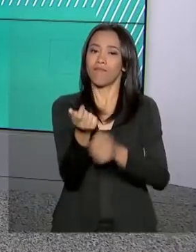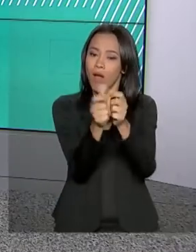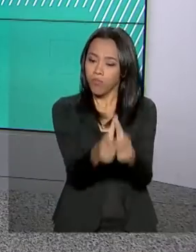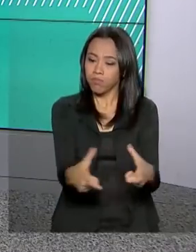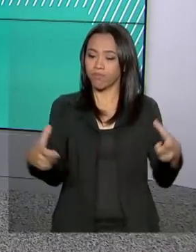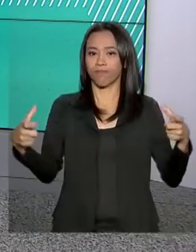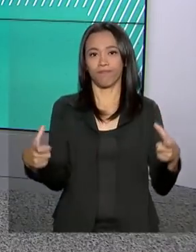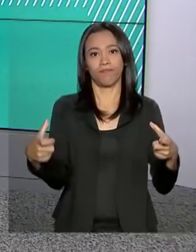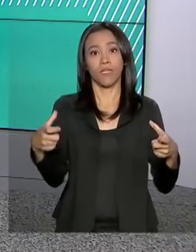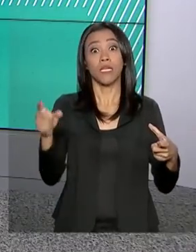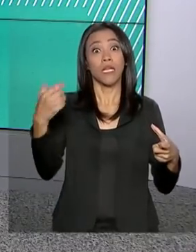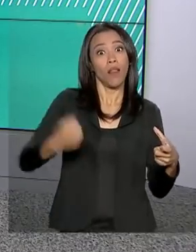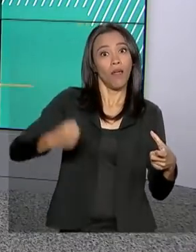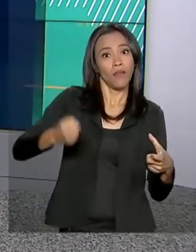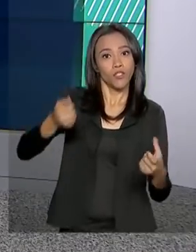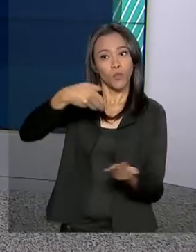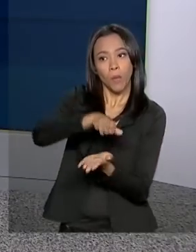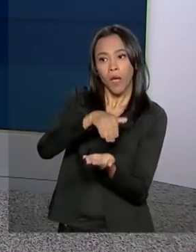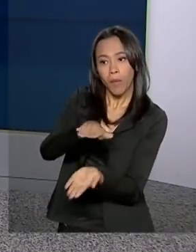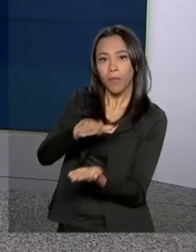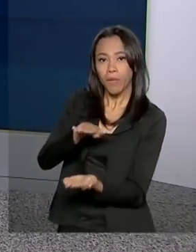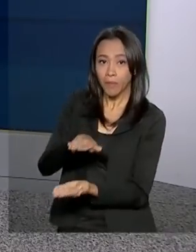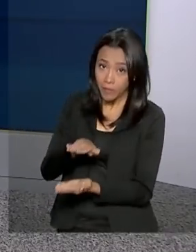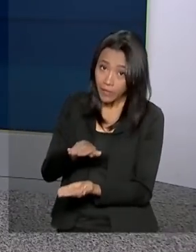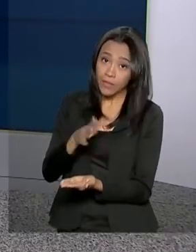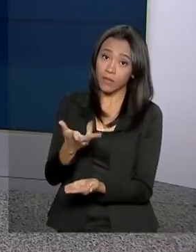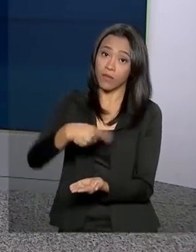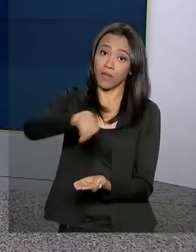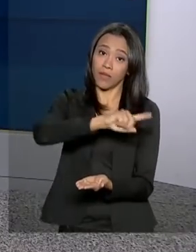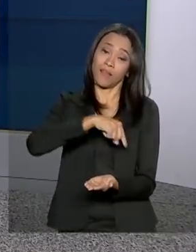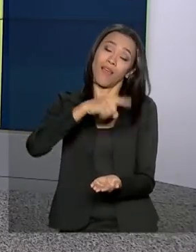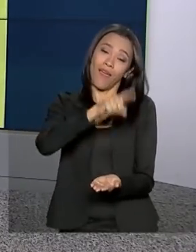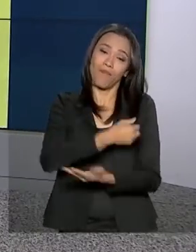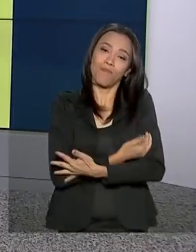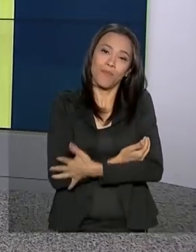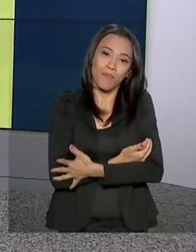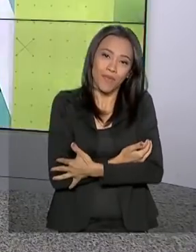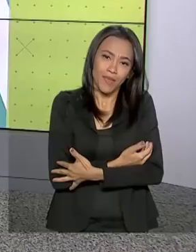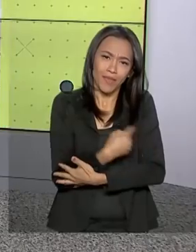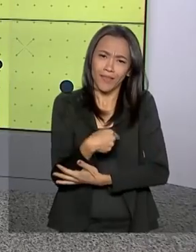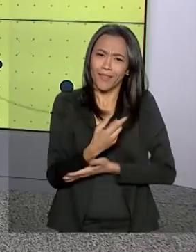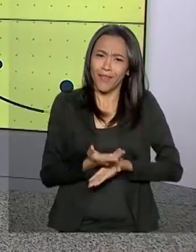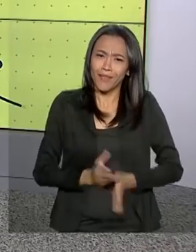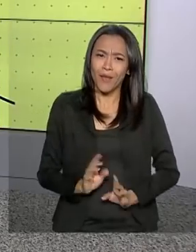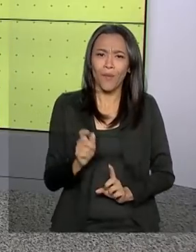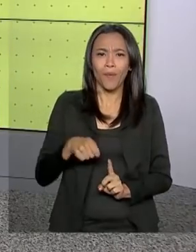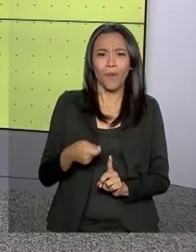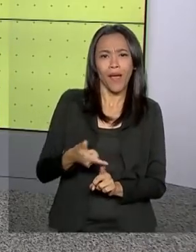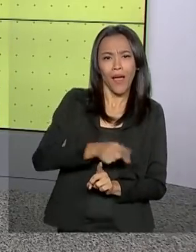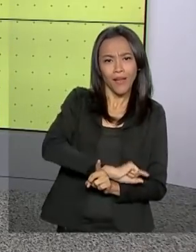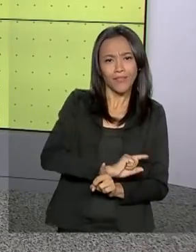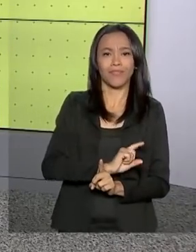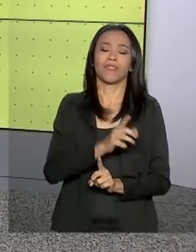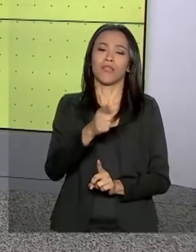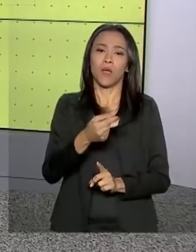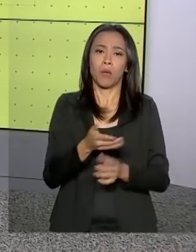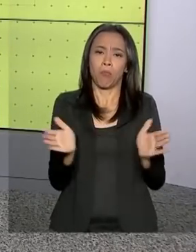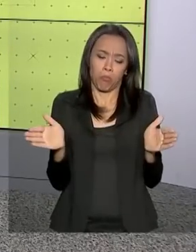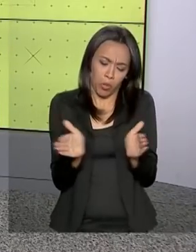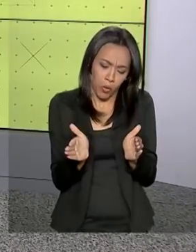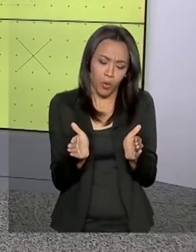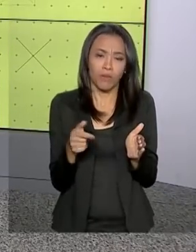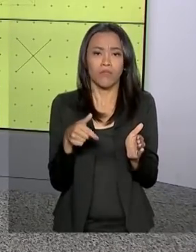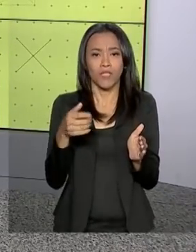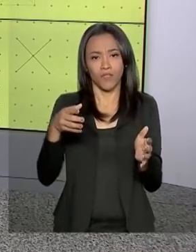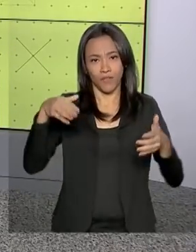doadoras e o volume de leite coletado. Os beneficiados são recém-nascidos prematuros ou de baixo peso, internados